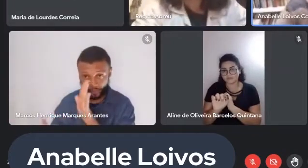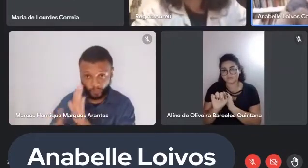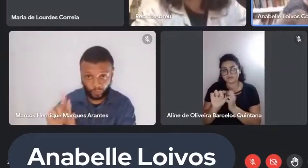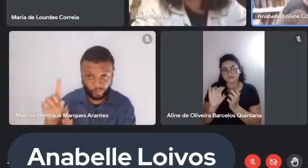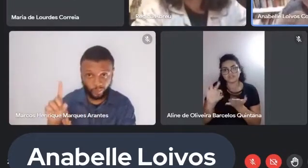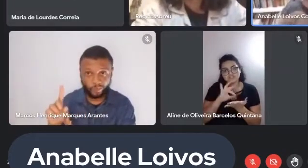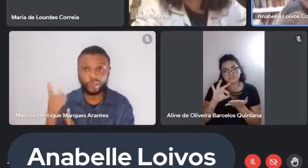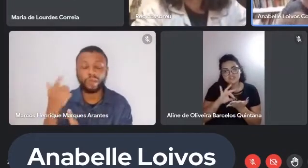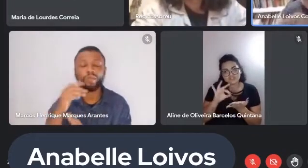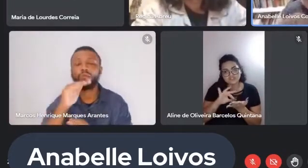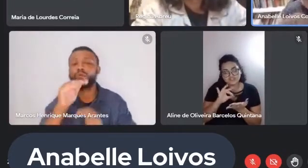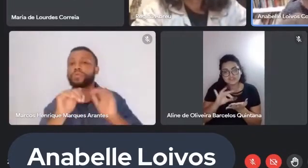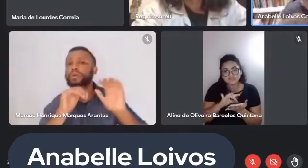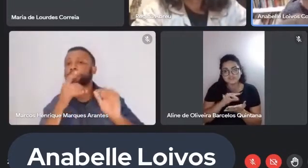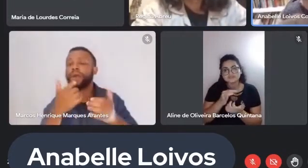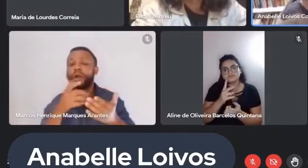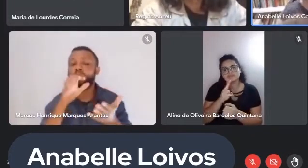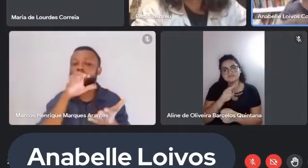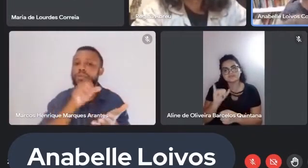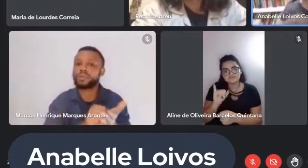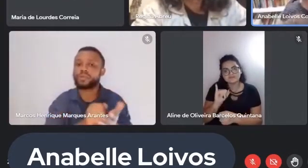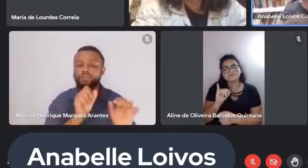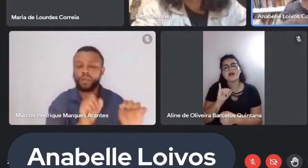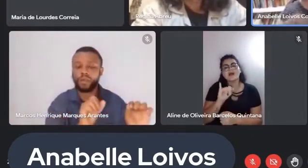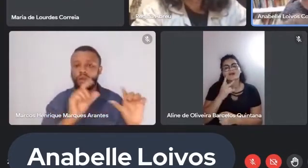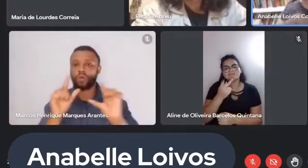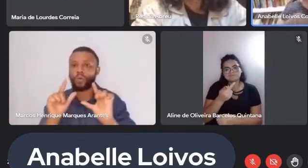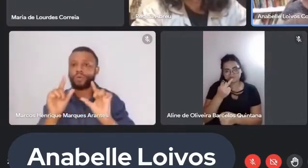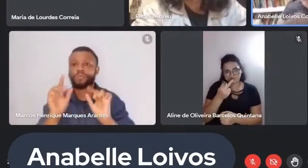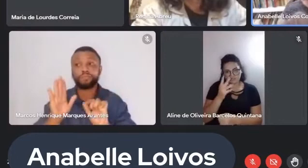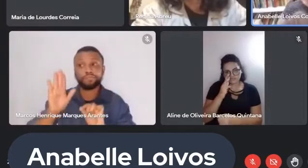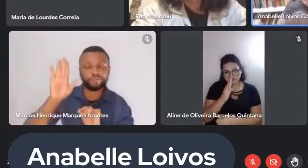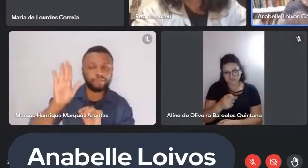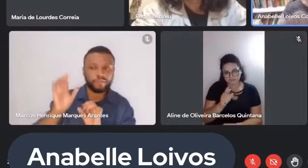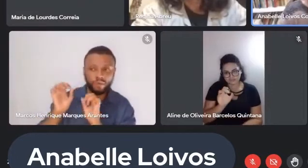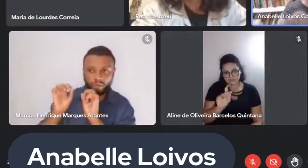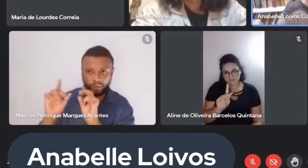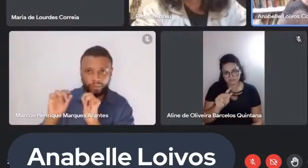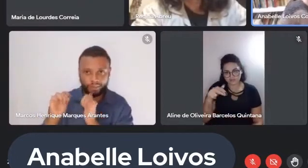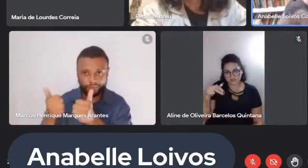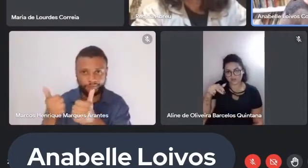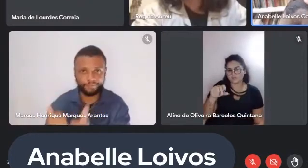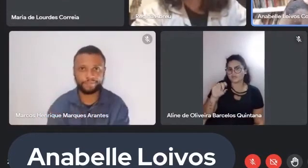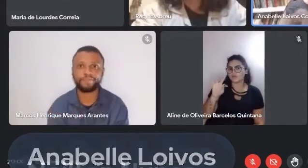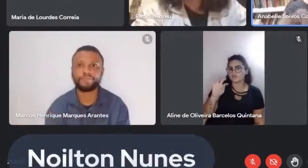falarem diretamente com vocês. Tudo bem? Quer começar, Lu, Hilton? Fica à vontade.